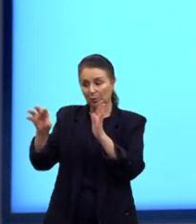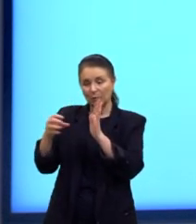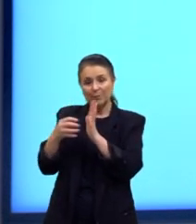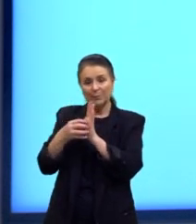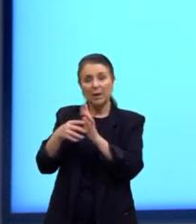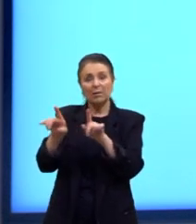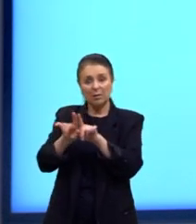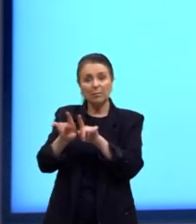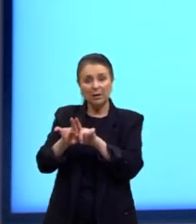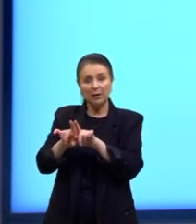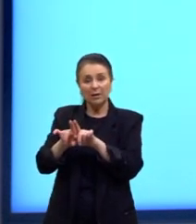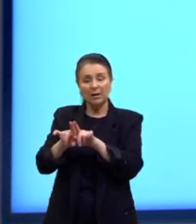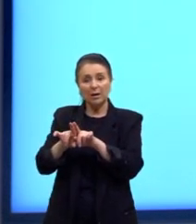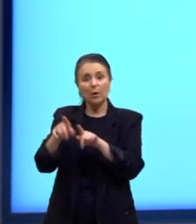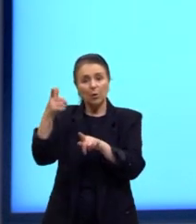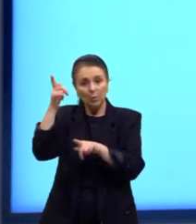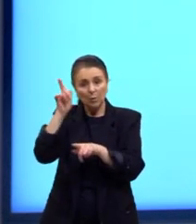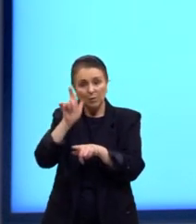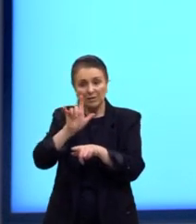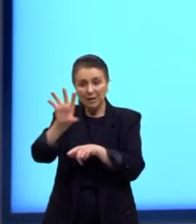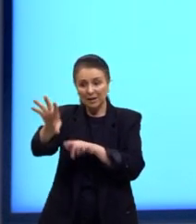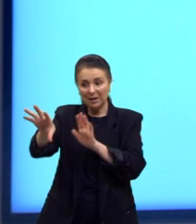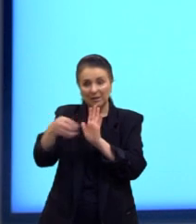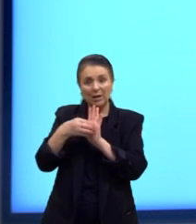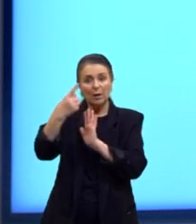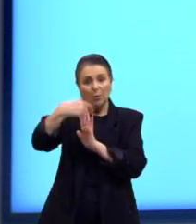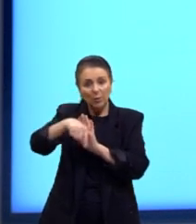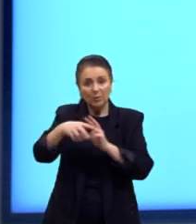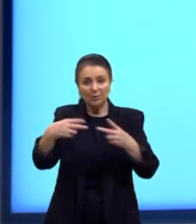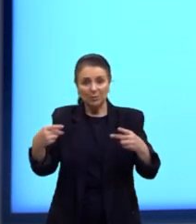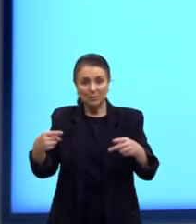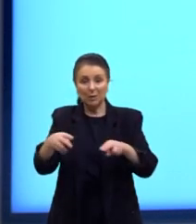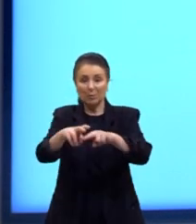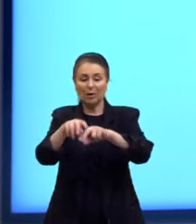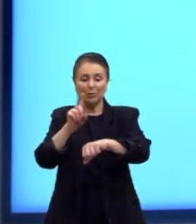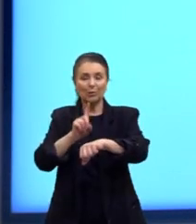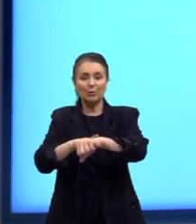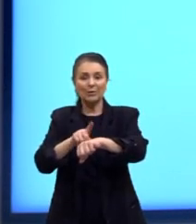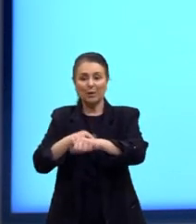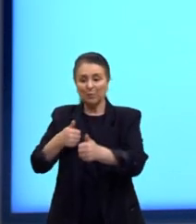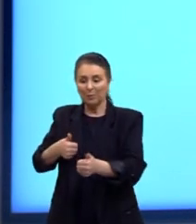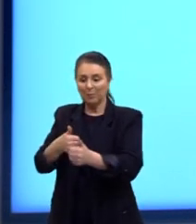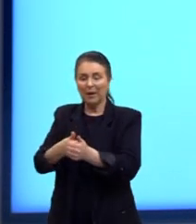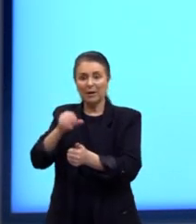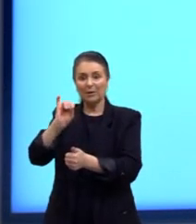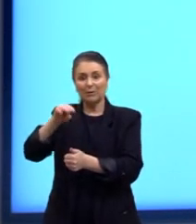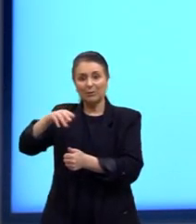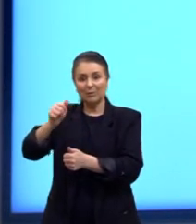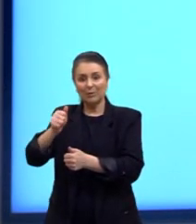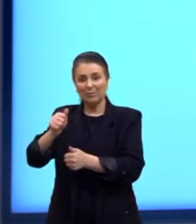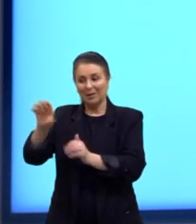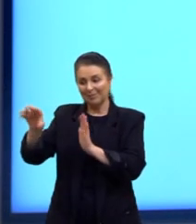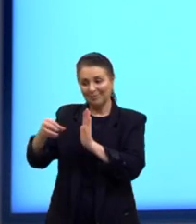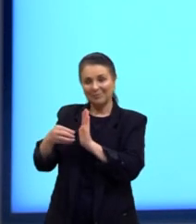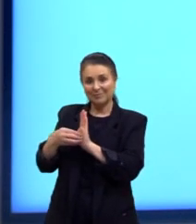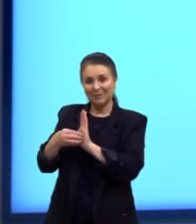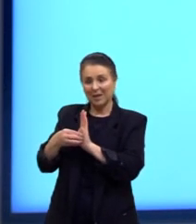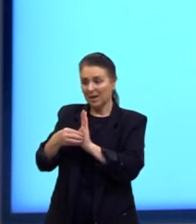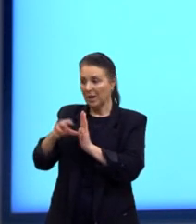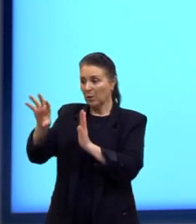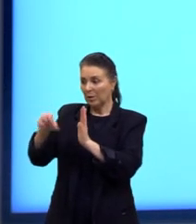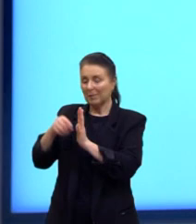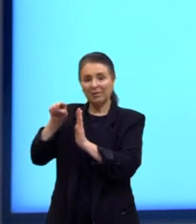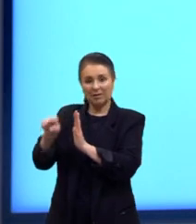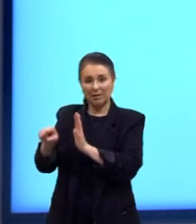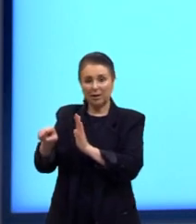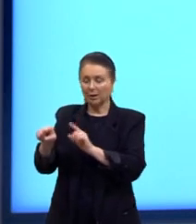atrair-se mutualmente, né? Pois o tempo de exposição ao ímã torna-os magnetizados. Então, aqui, né? Até